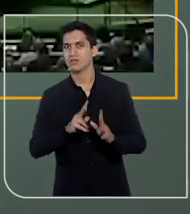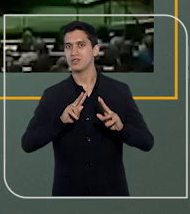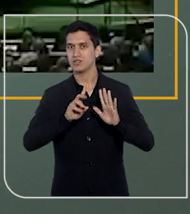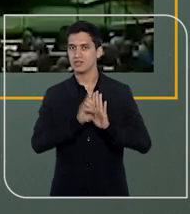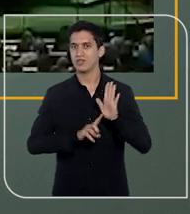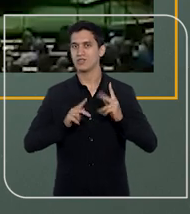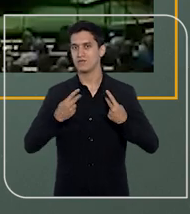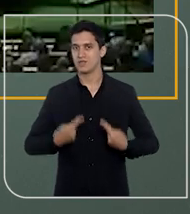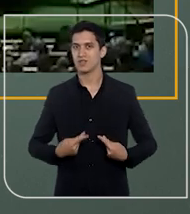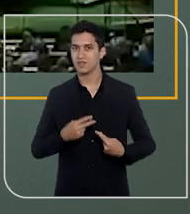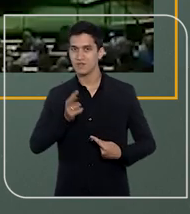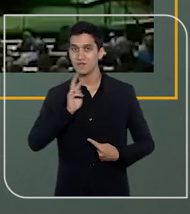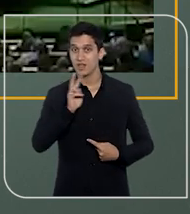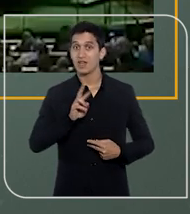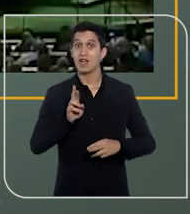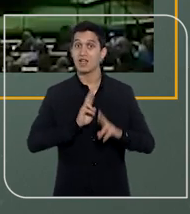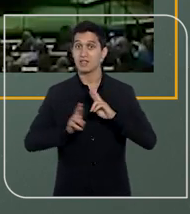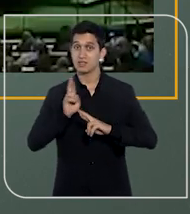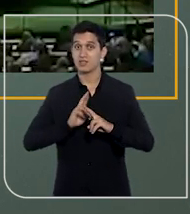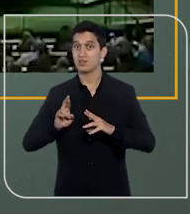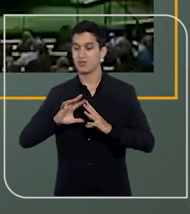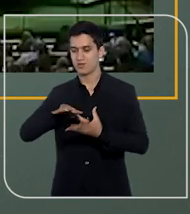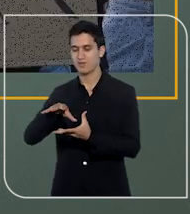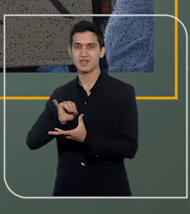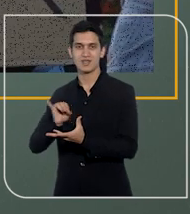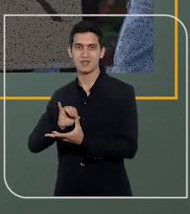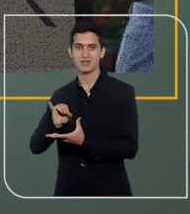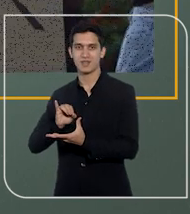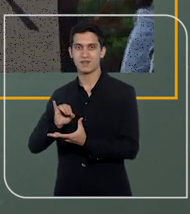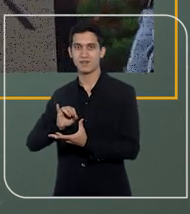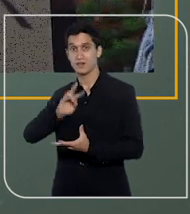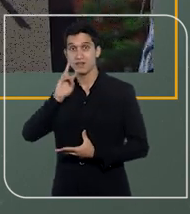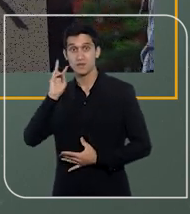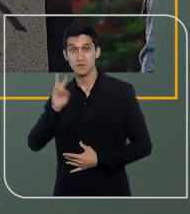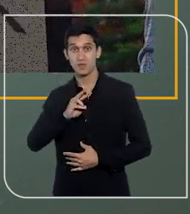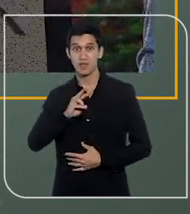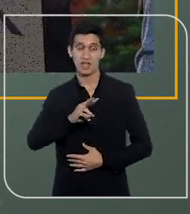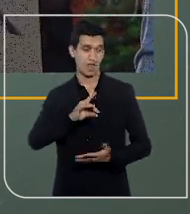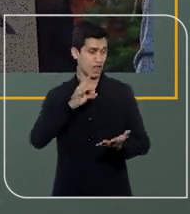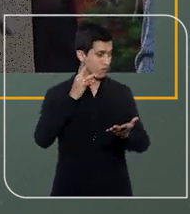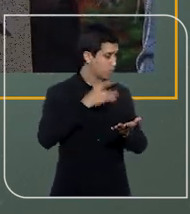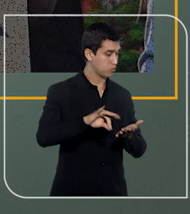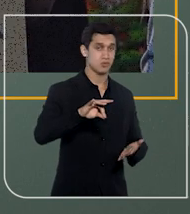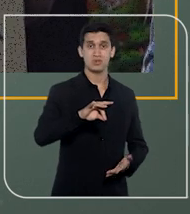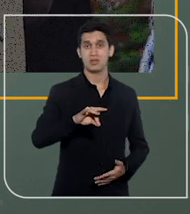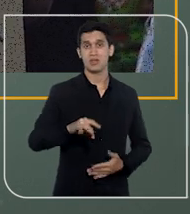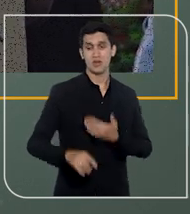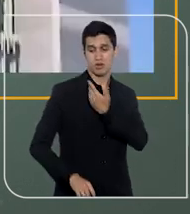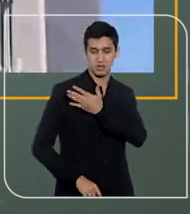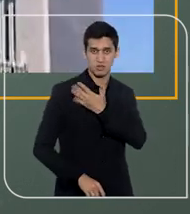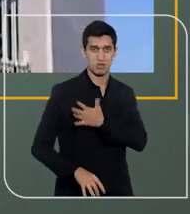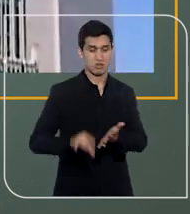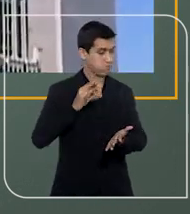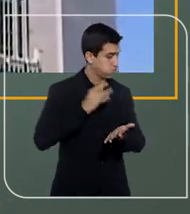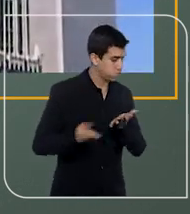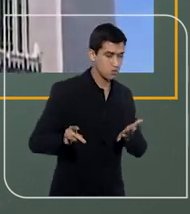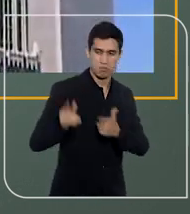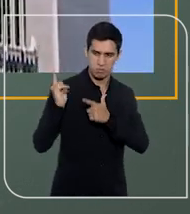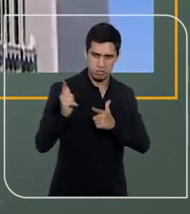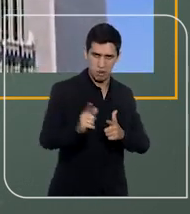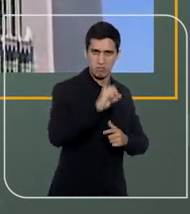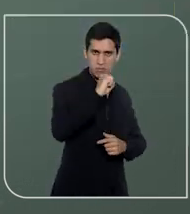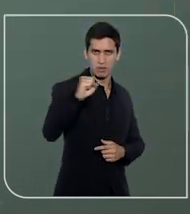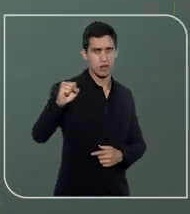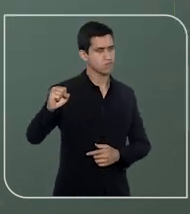a guiar as relações internacionais, prevê o repúdio ao racismo e ao terrorismo,